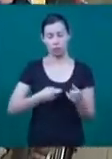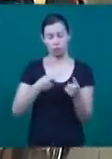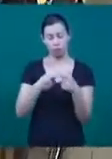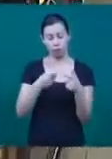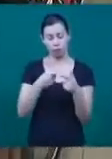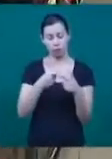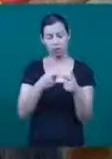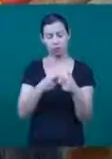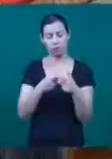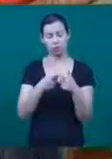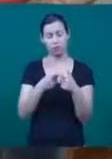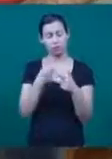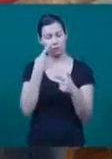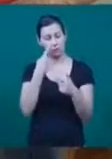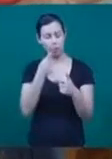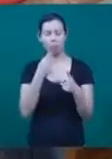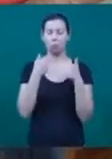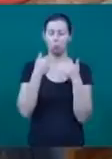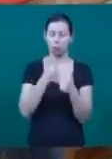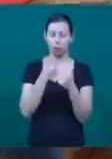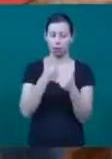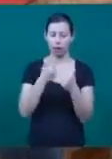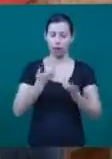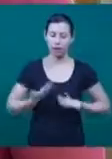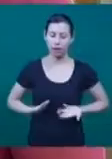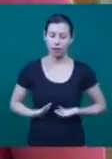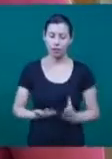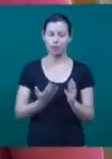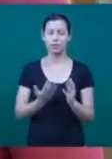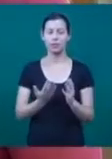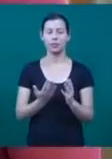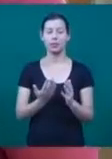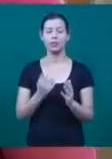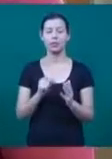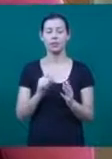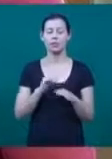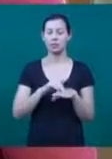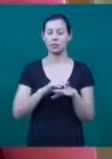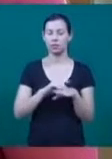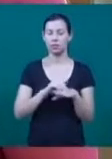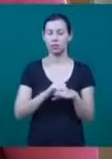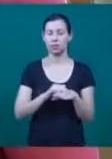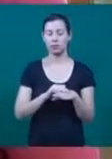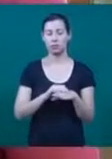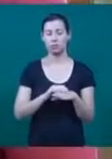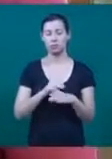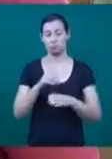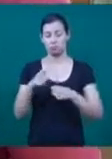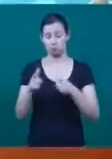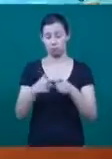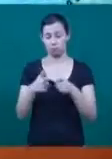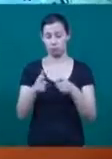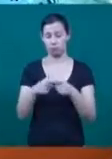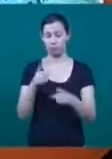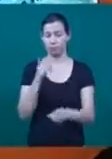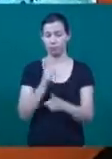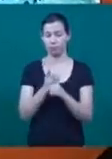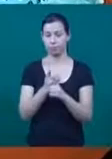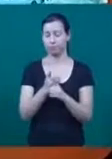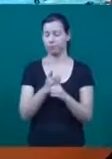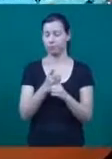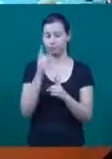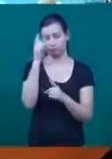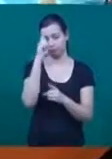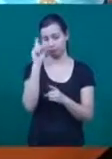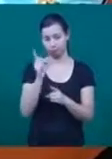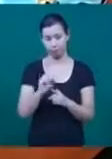identificado. Foi uma surpresa para os pais. A mãe, Pauli, conta que após o nascimento, pequeno teve que ser internado na